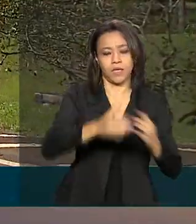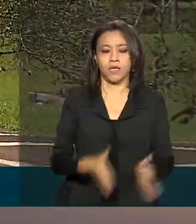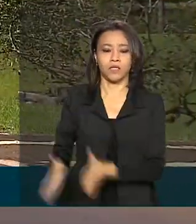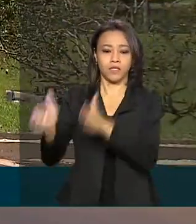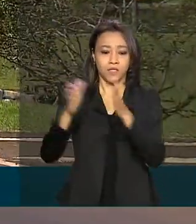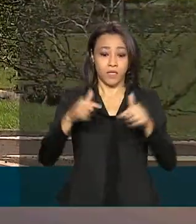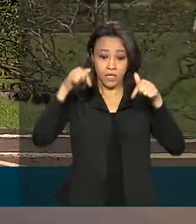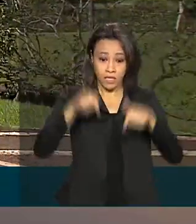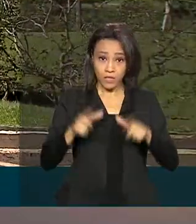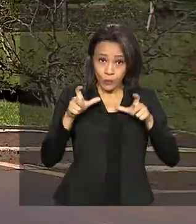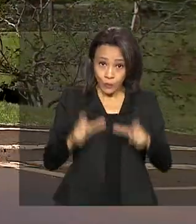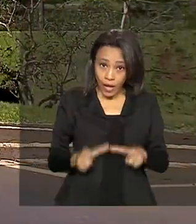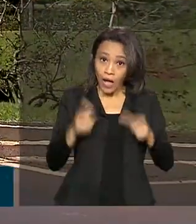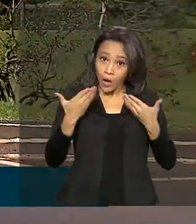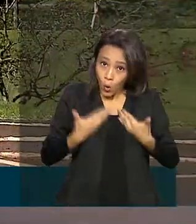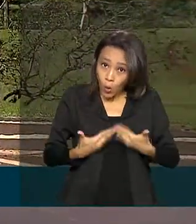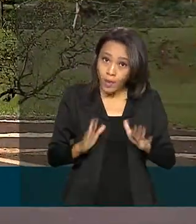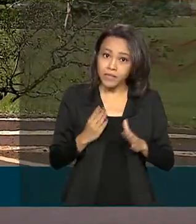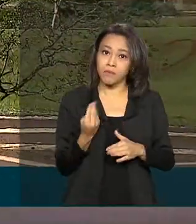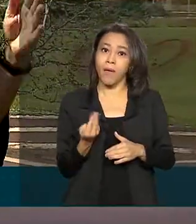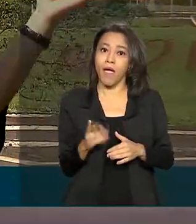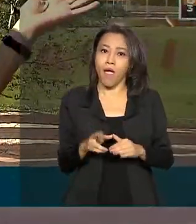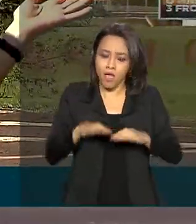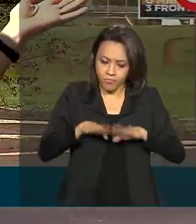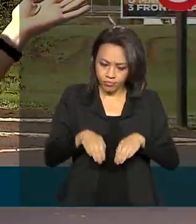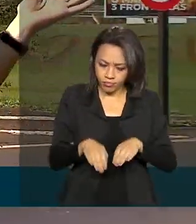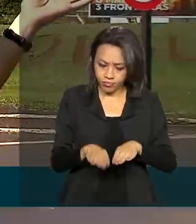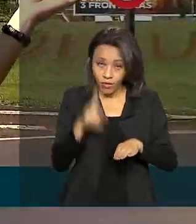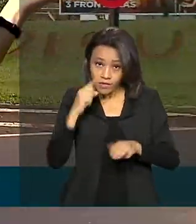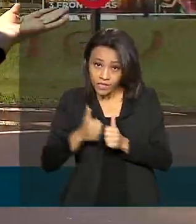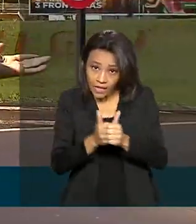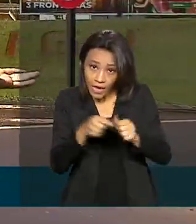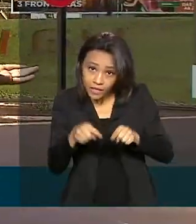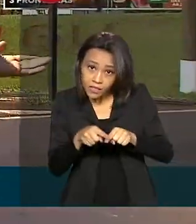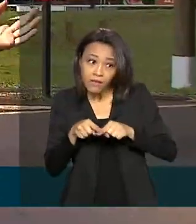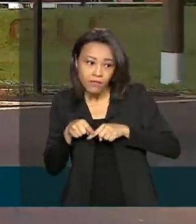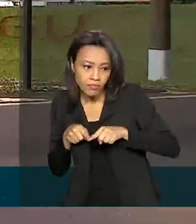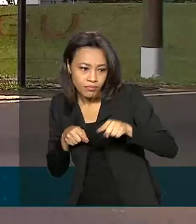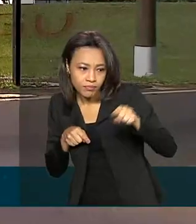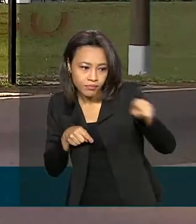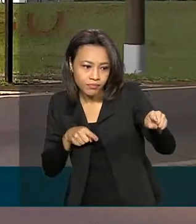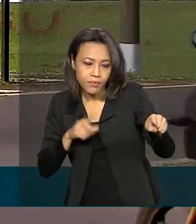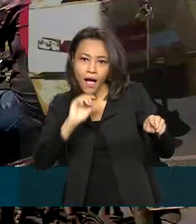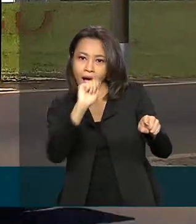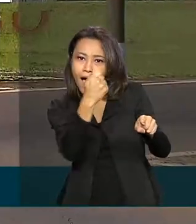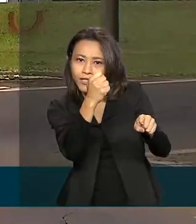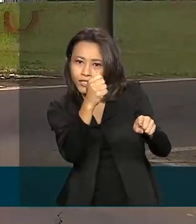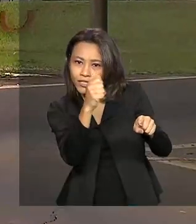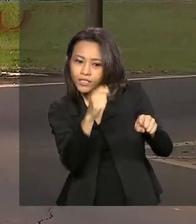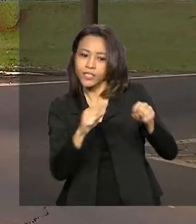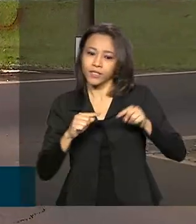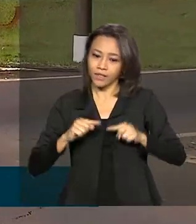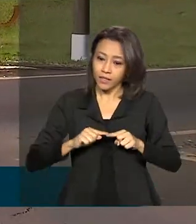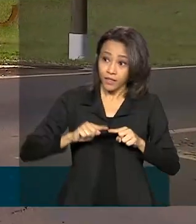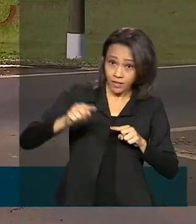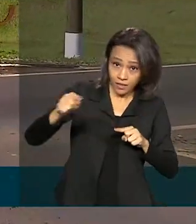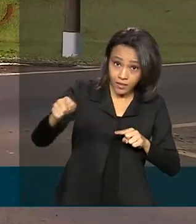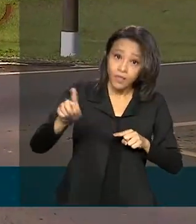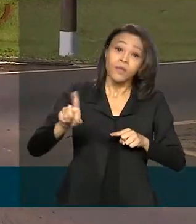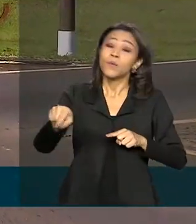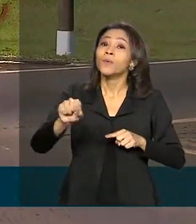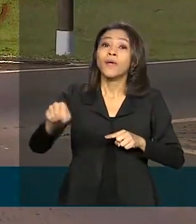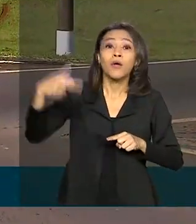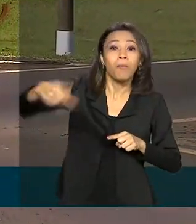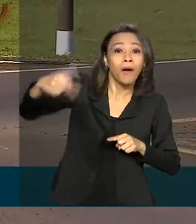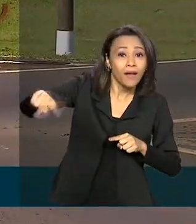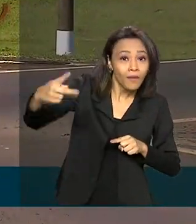Rodovia das Cataratas. Quem segue nesta direção vai à Argentina. À minha frente, a cidade de Foz do Iguaçu e o